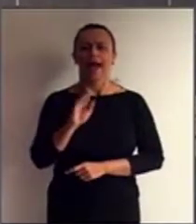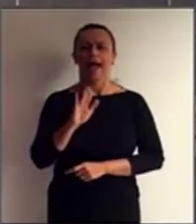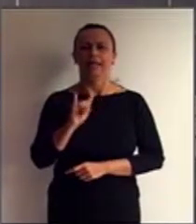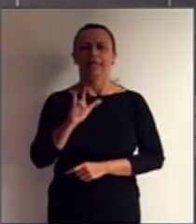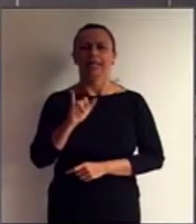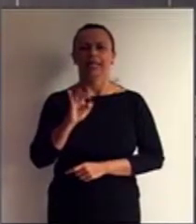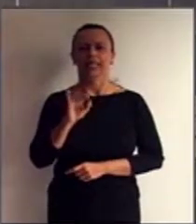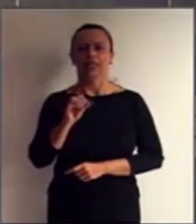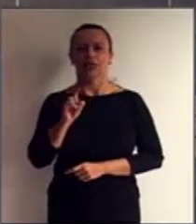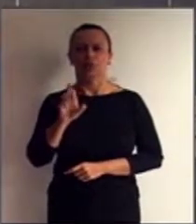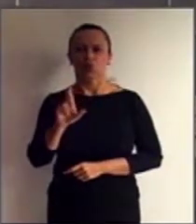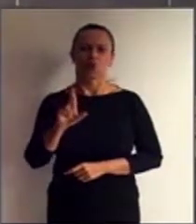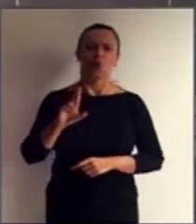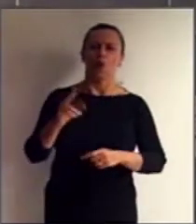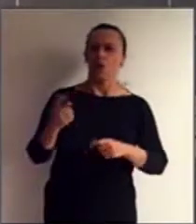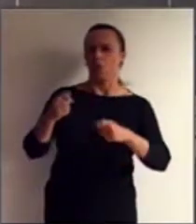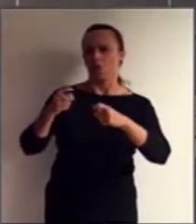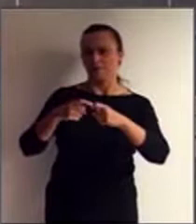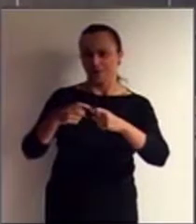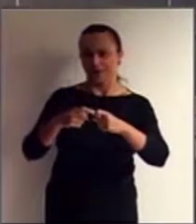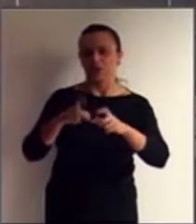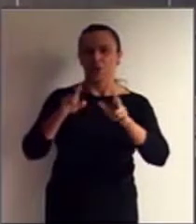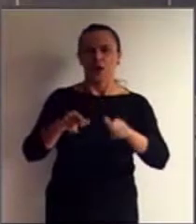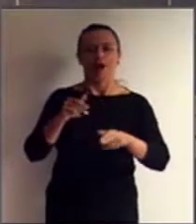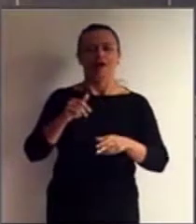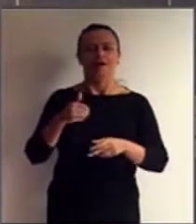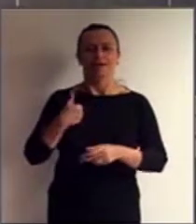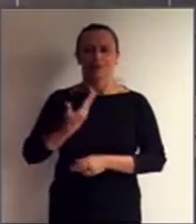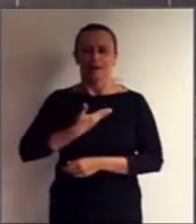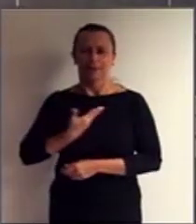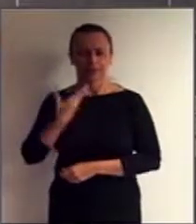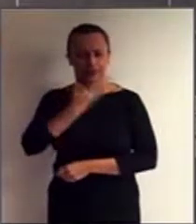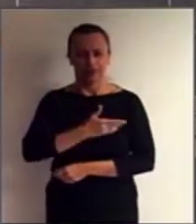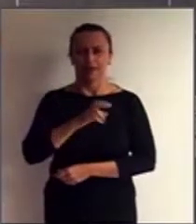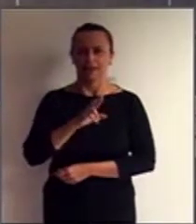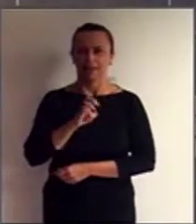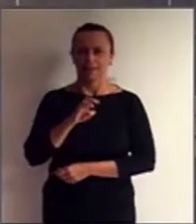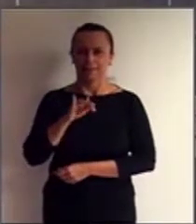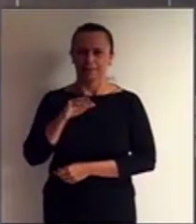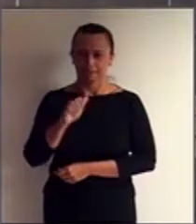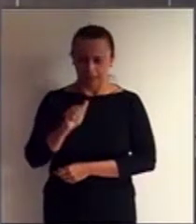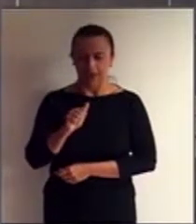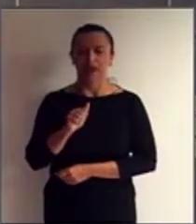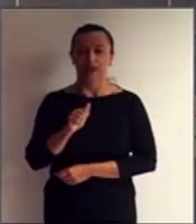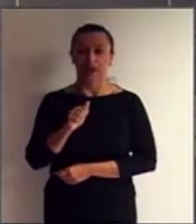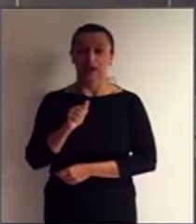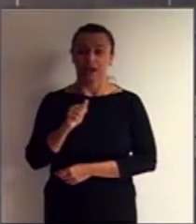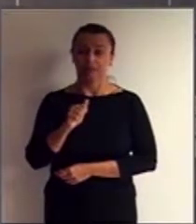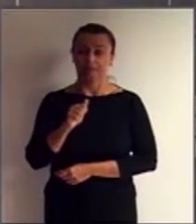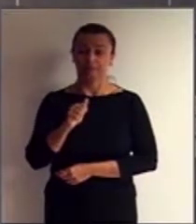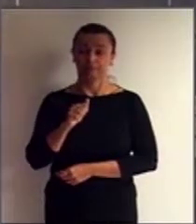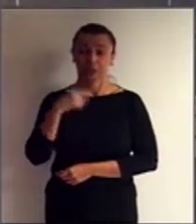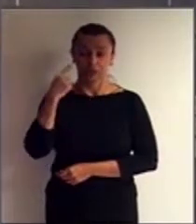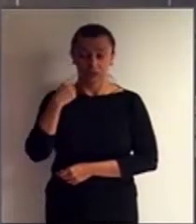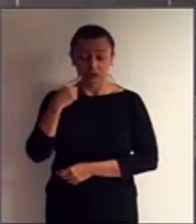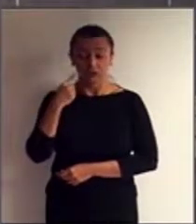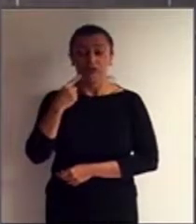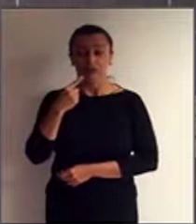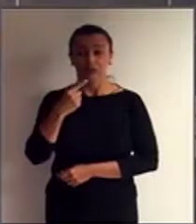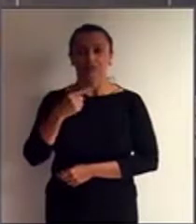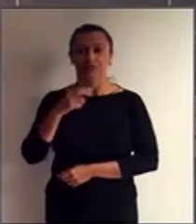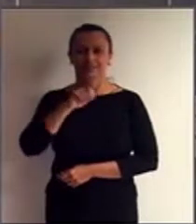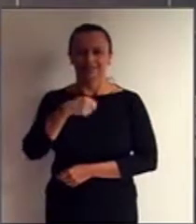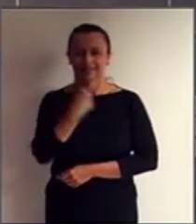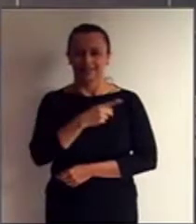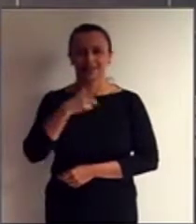colocou a doutora Rebeca no início. Esse modelo social, ele diz que os